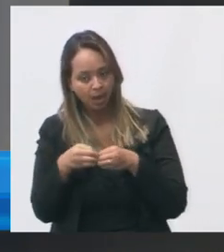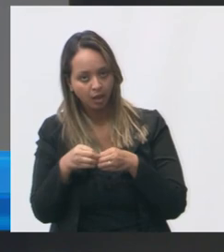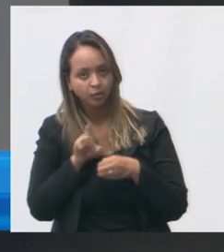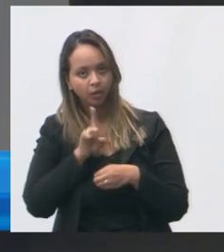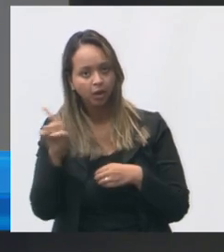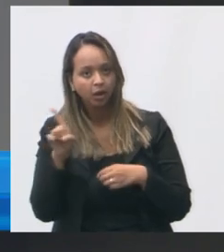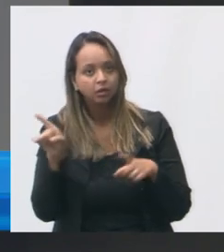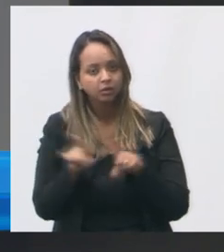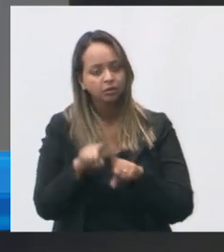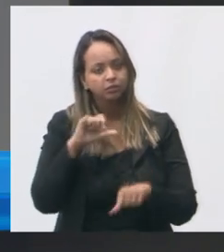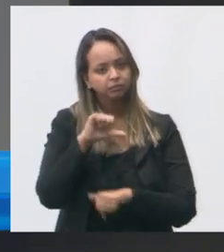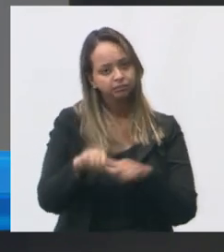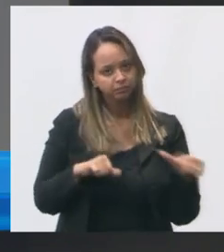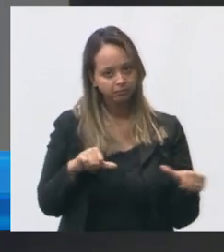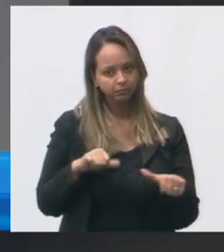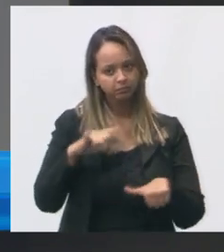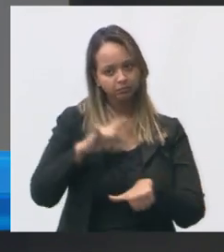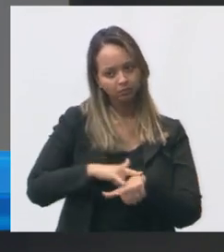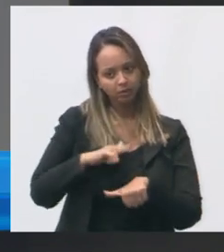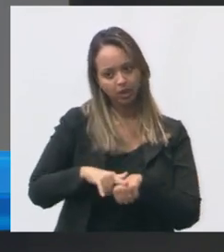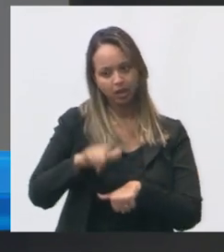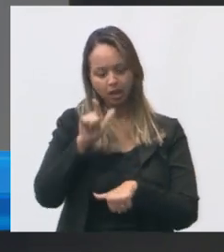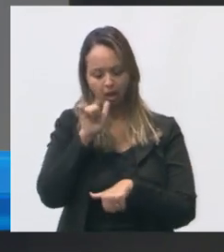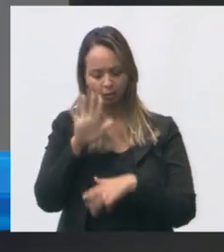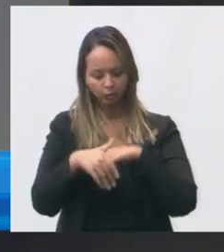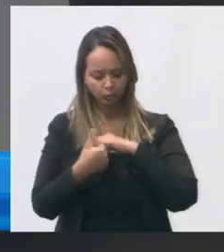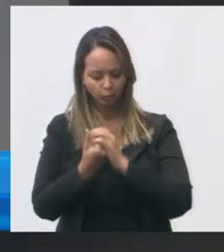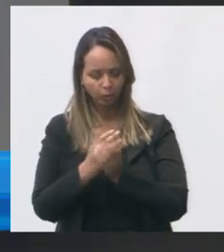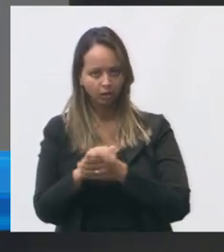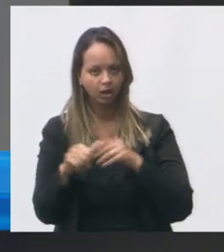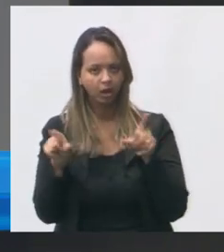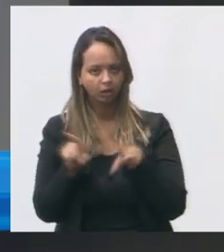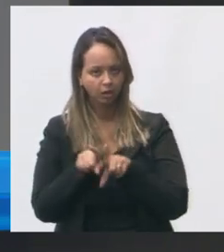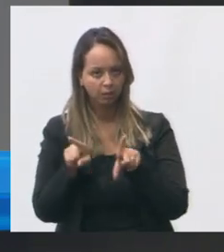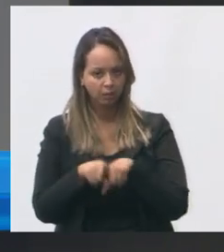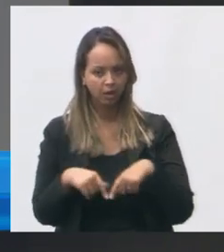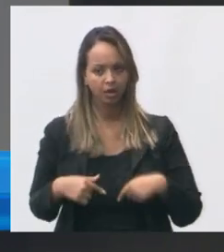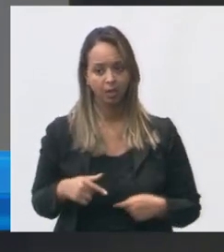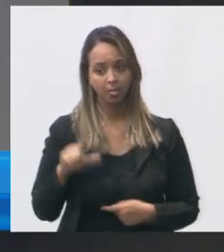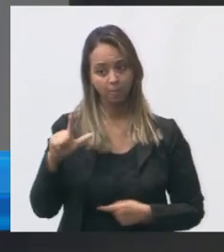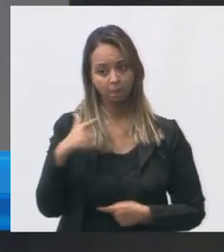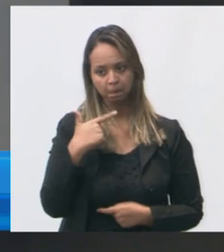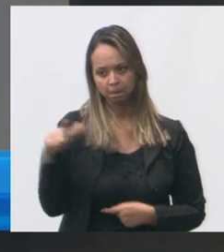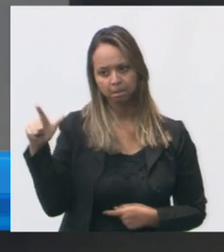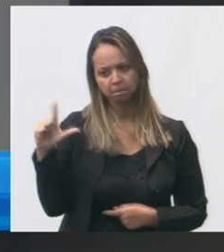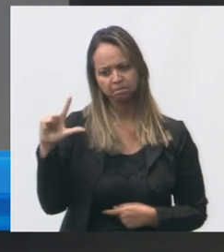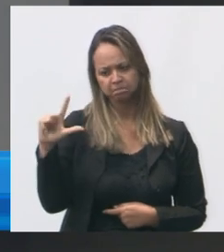torneiras para os beadores do tipo industrial aqui é tudo torneira é antigo também não se usa mais